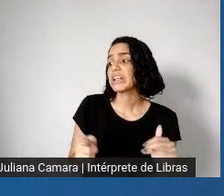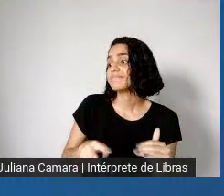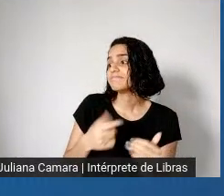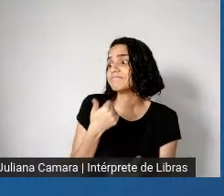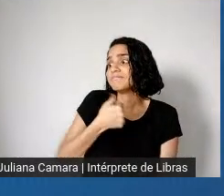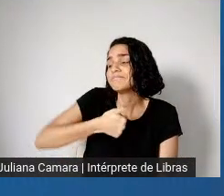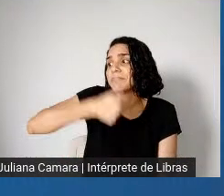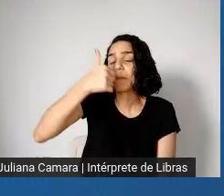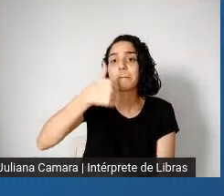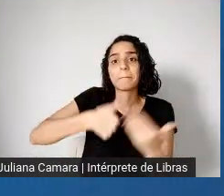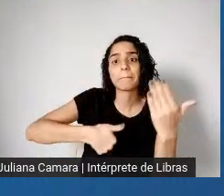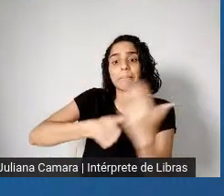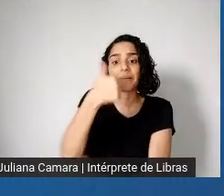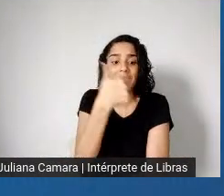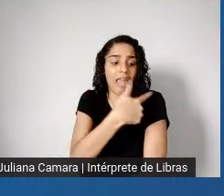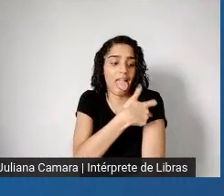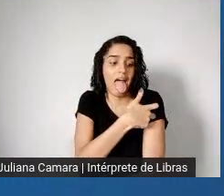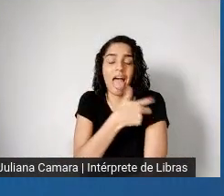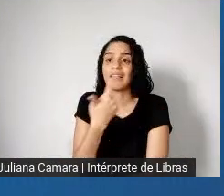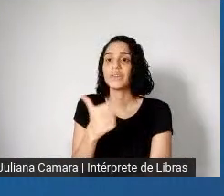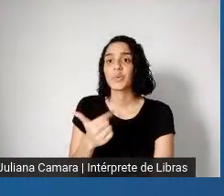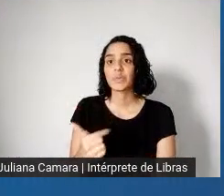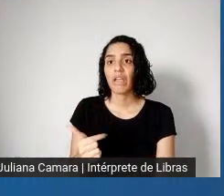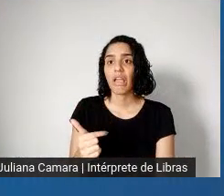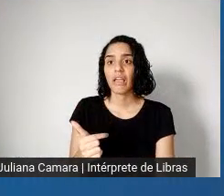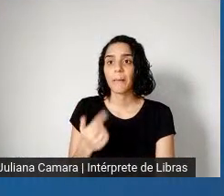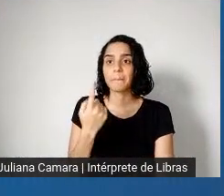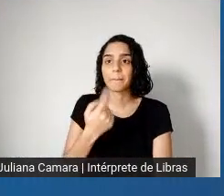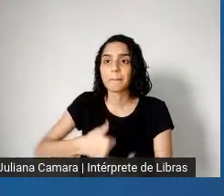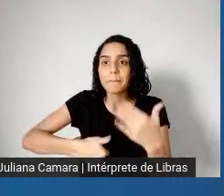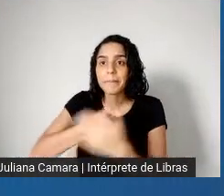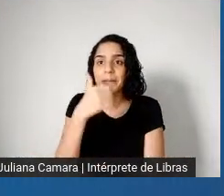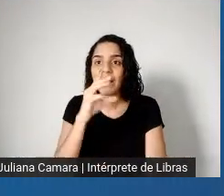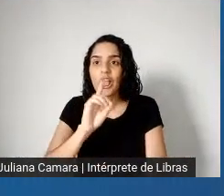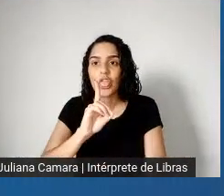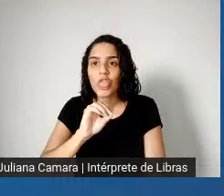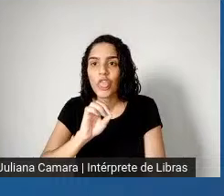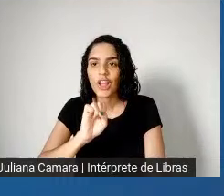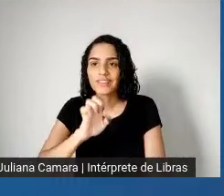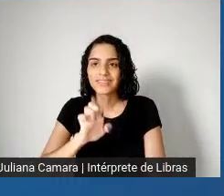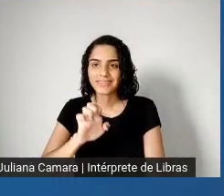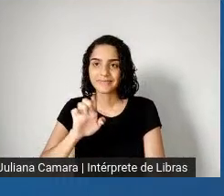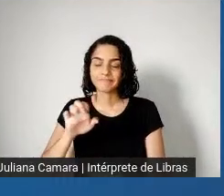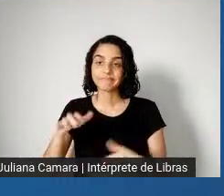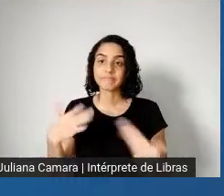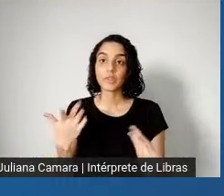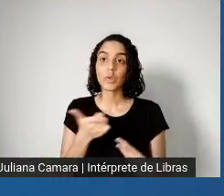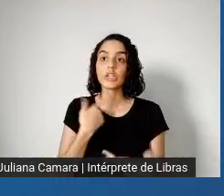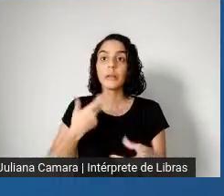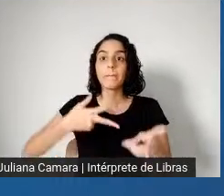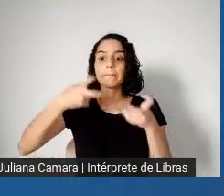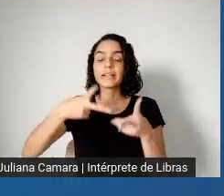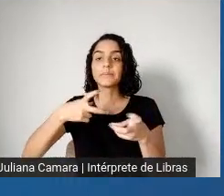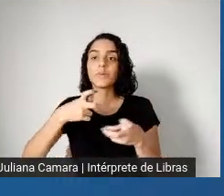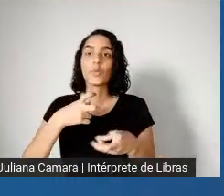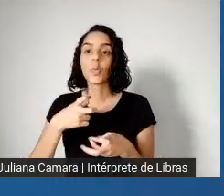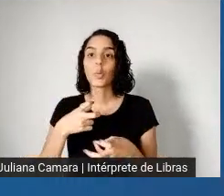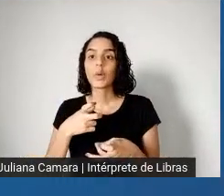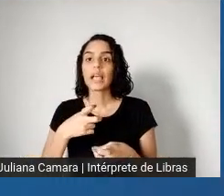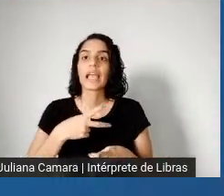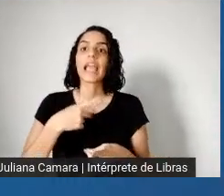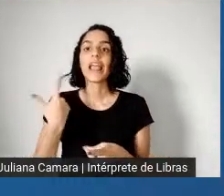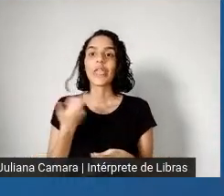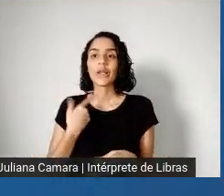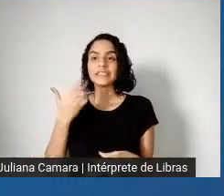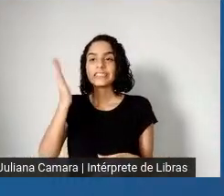de médio desenvolvimento e os menos desenvolvidos, né? Enquanto isso, a gente vê o nosso sistema científico, onde a pane